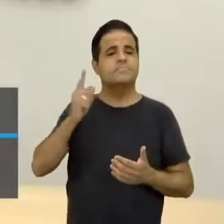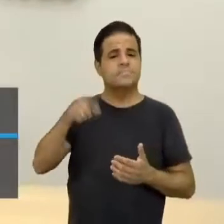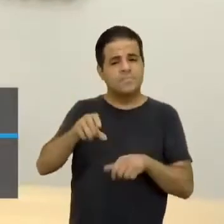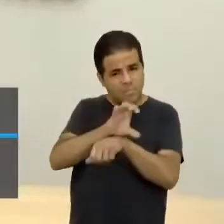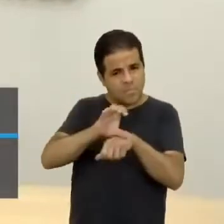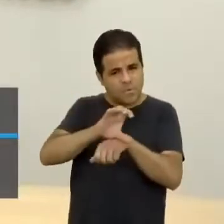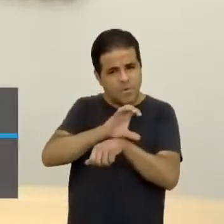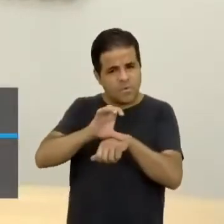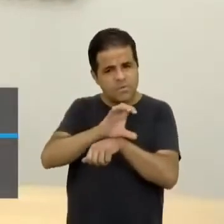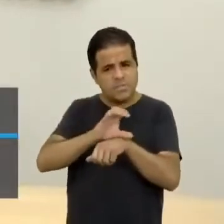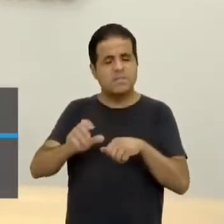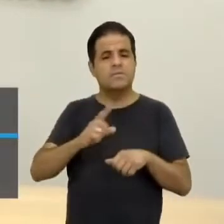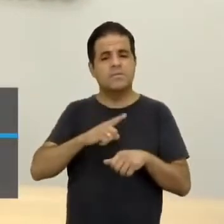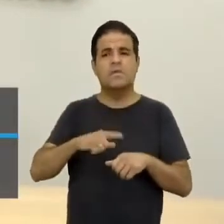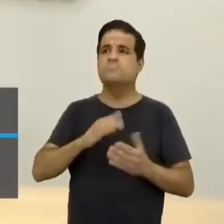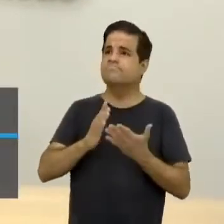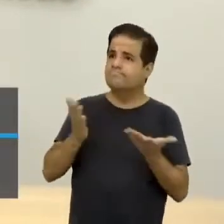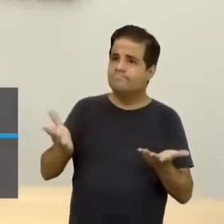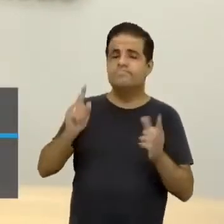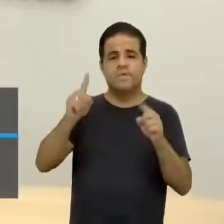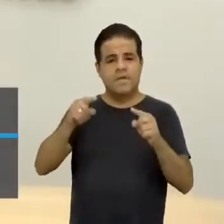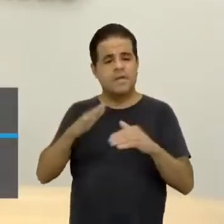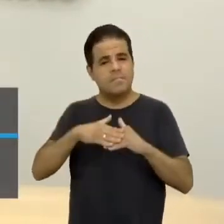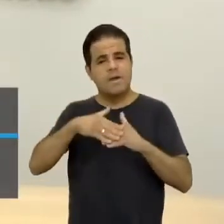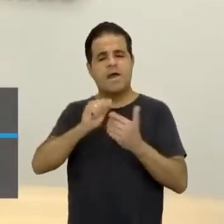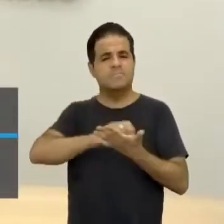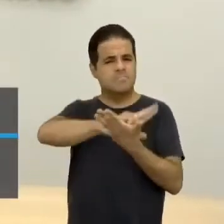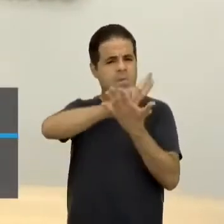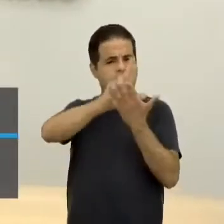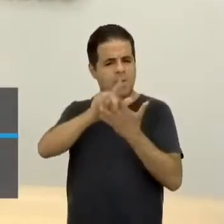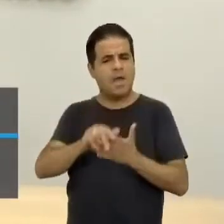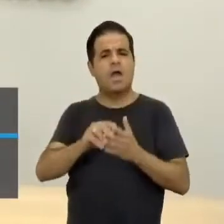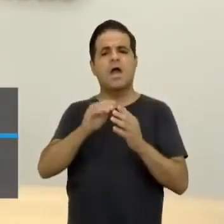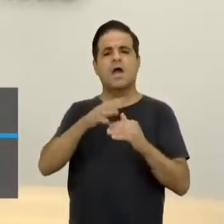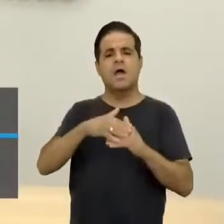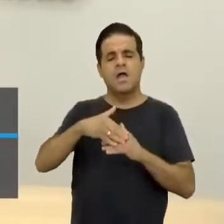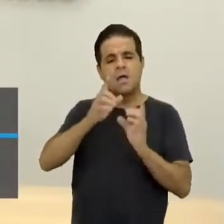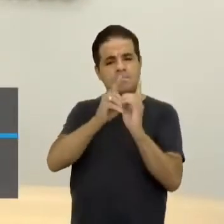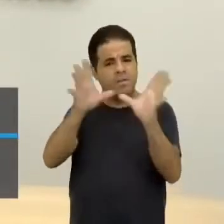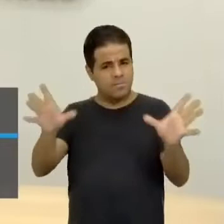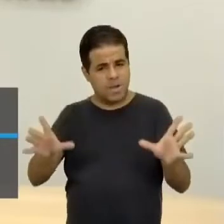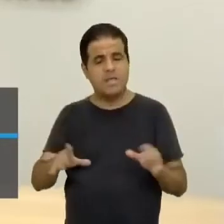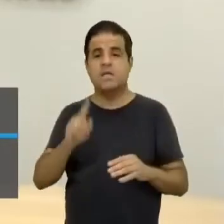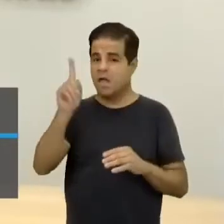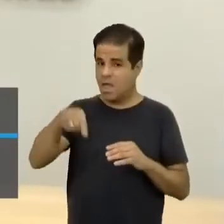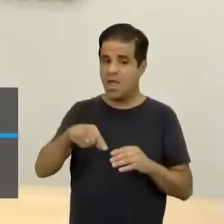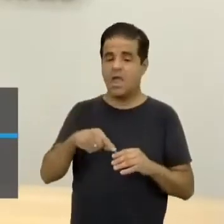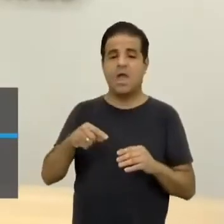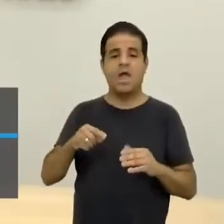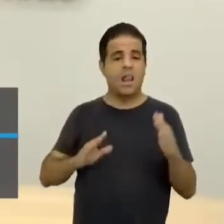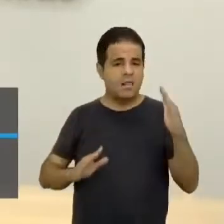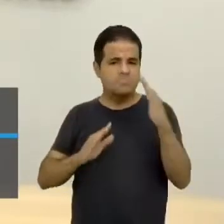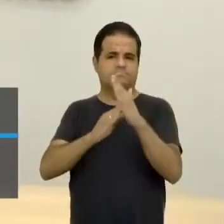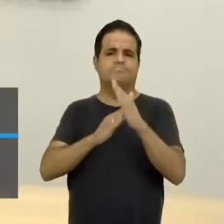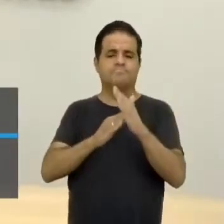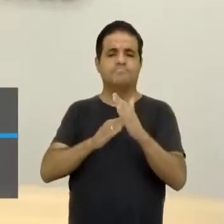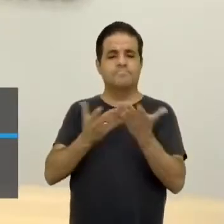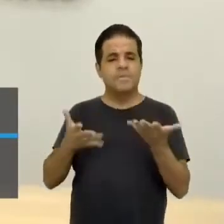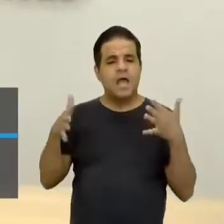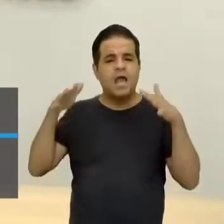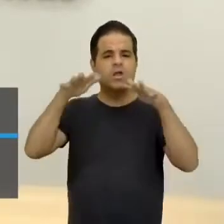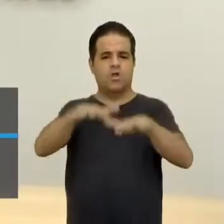constituição que de alguma forma é um pouco mais plural, mais democrática, mas ela limita a